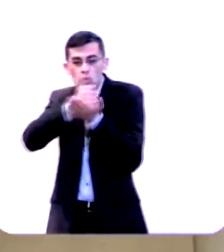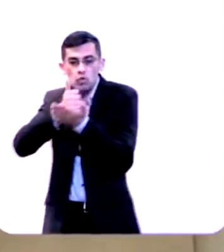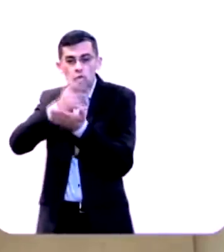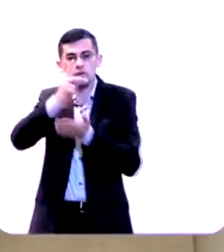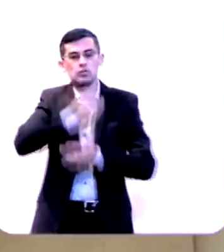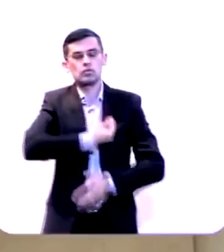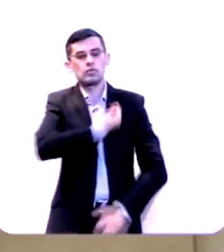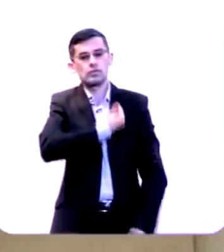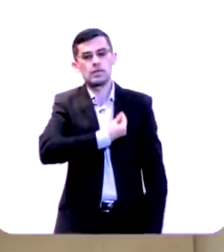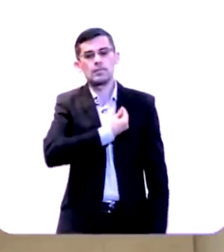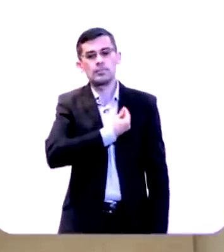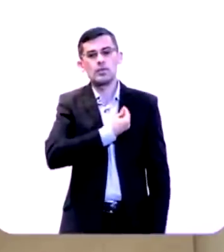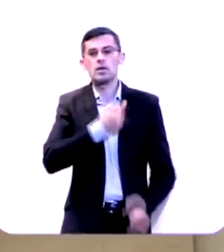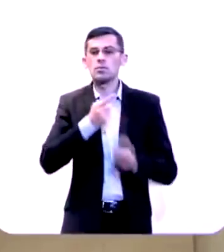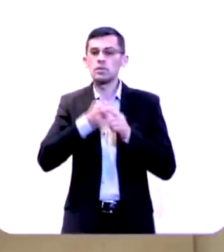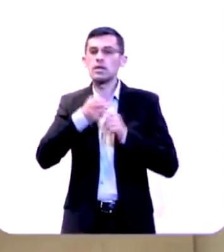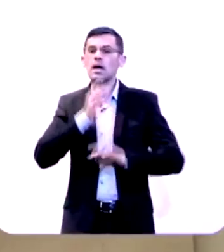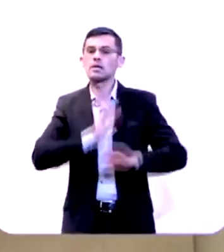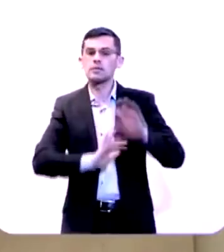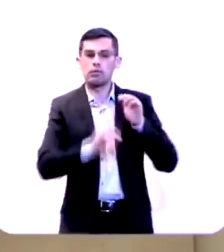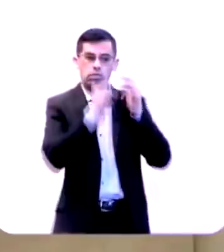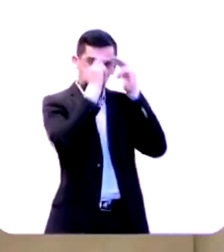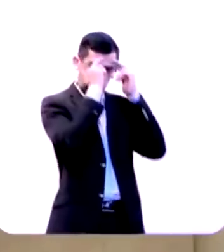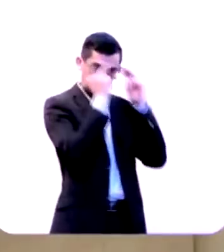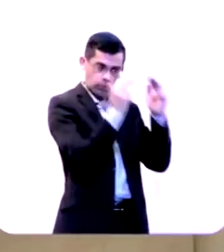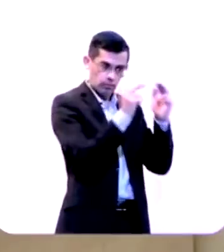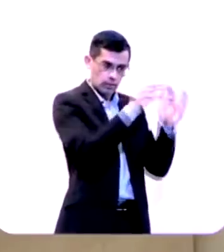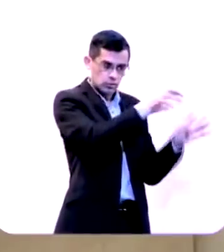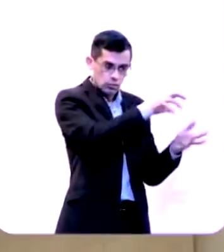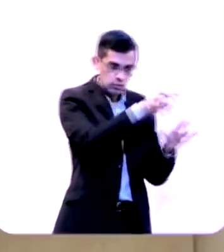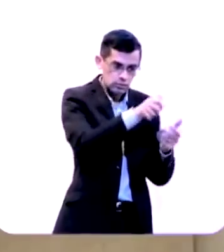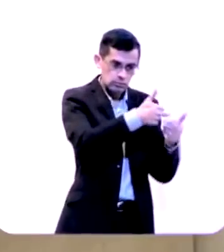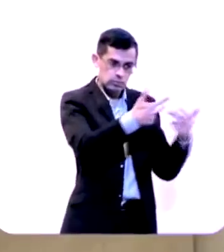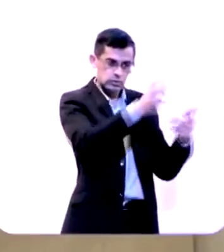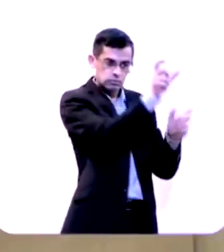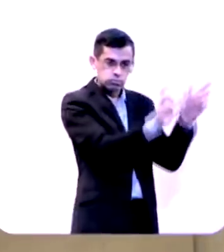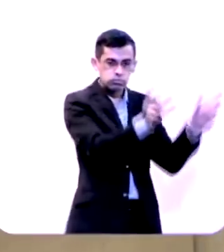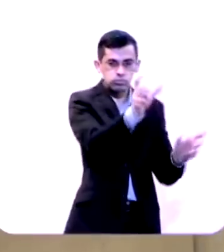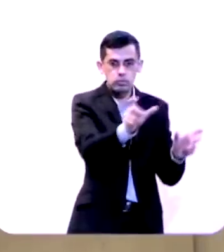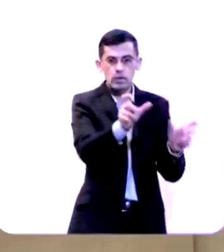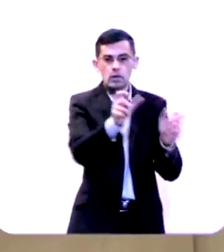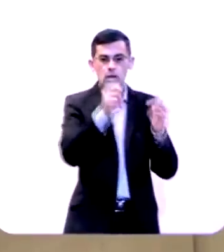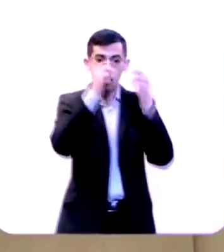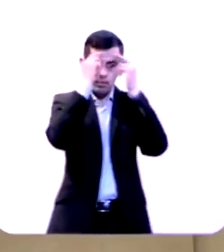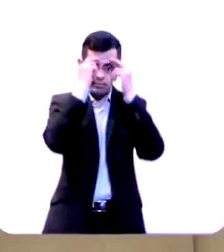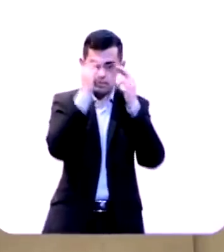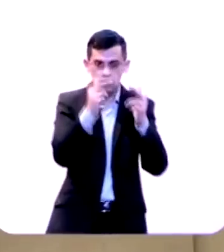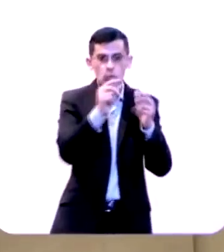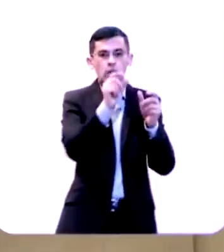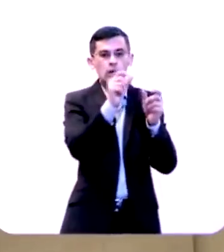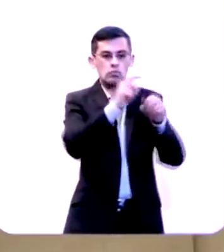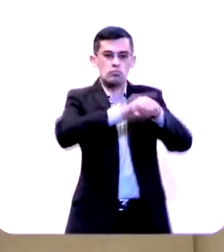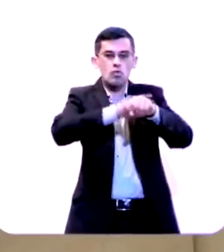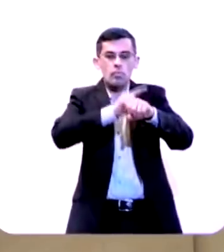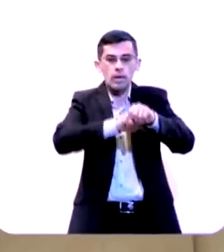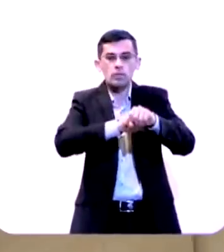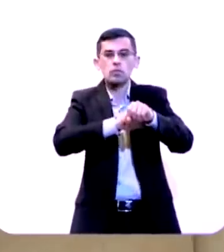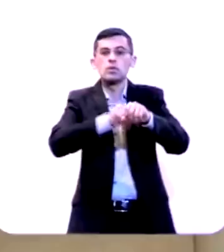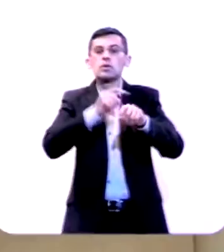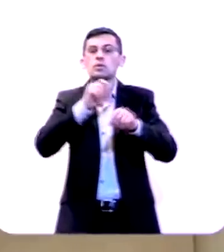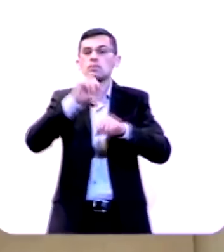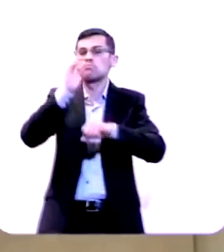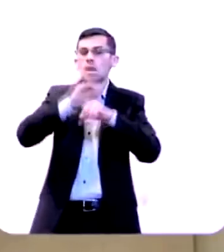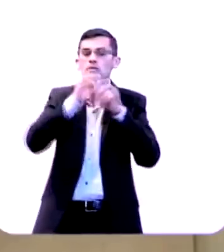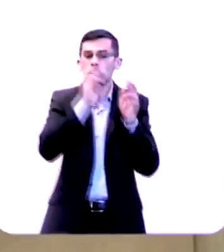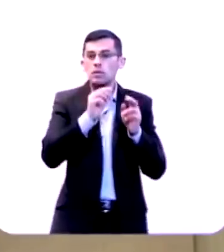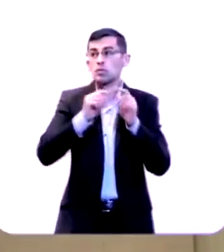vida porque às vezes você teme mais aos homens do que a Deus teme mais as circunstâncias do que aquele que